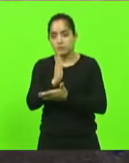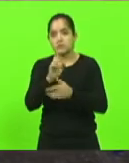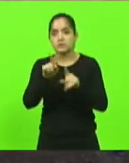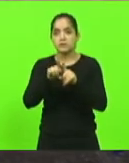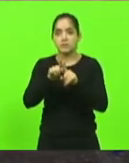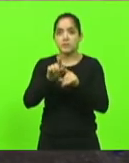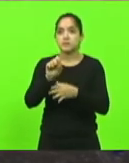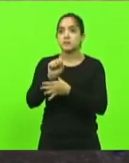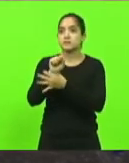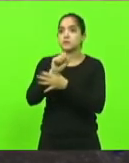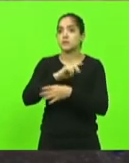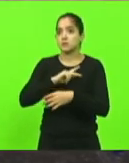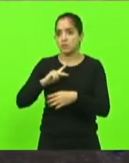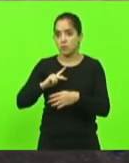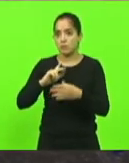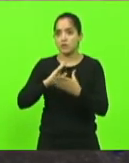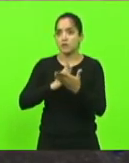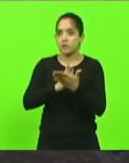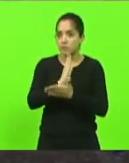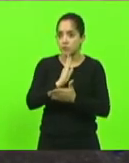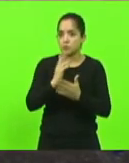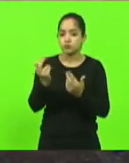Pública foi aprovado, todo por unanimidade.